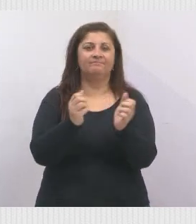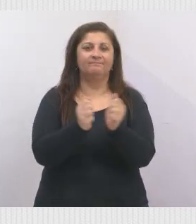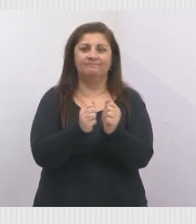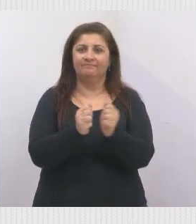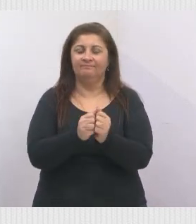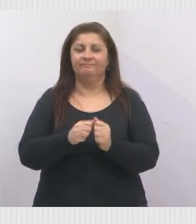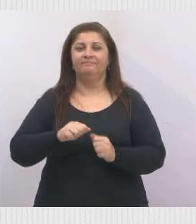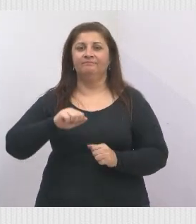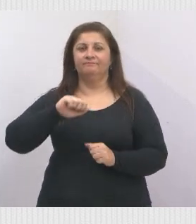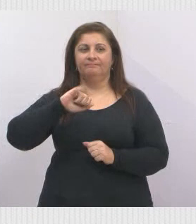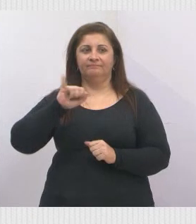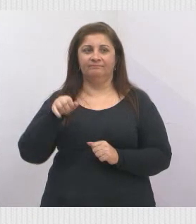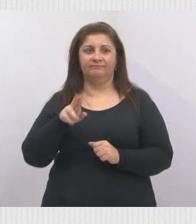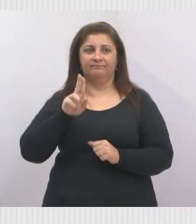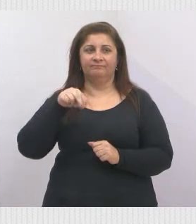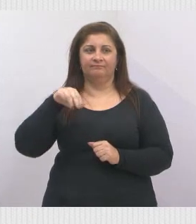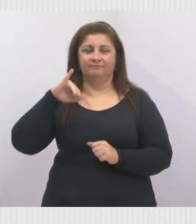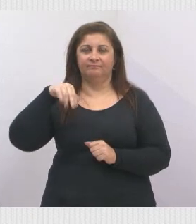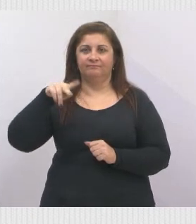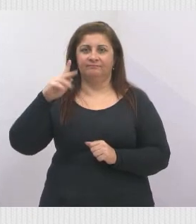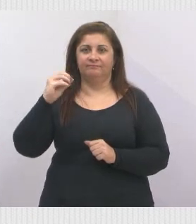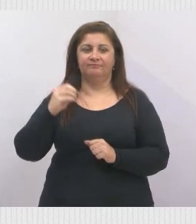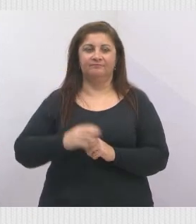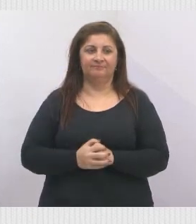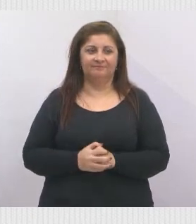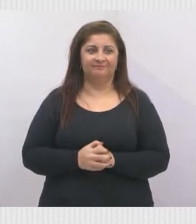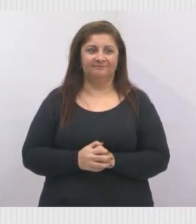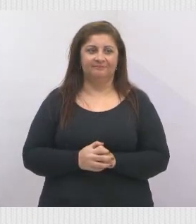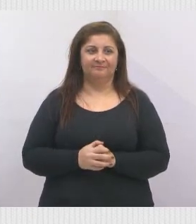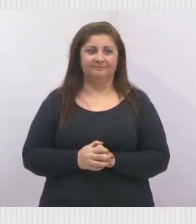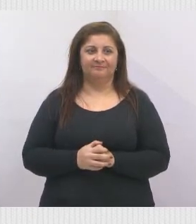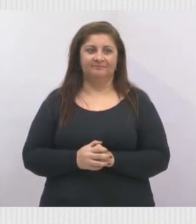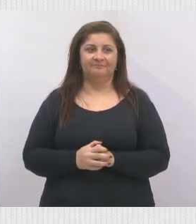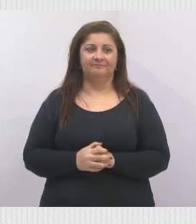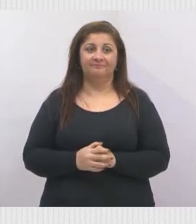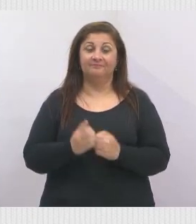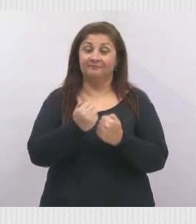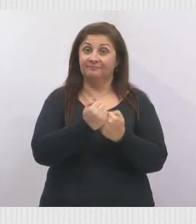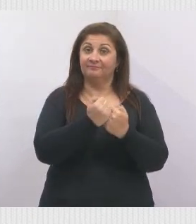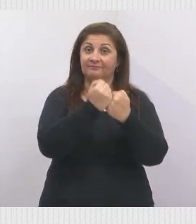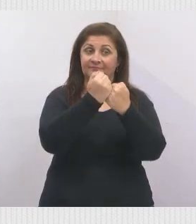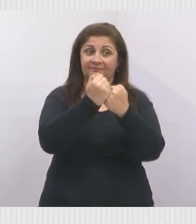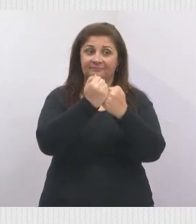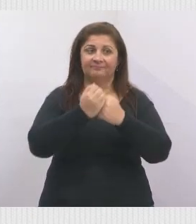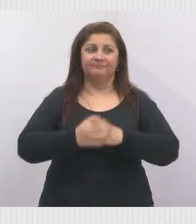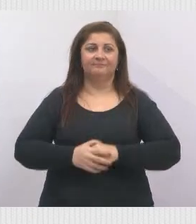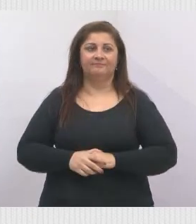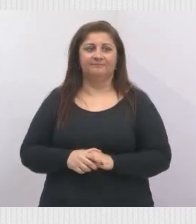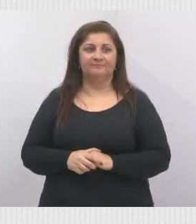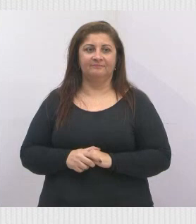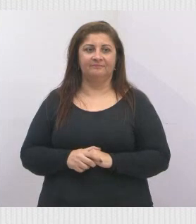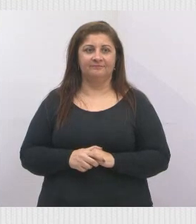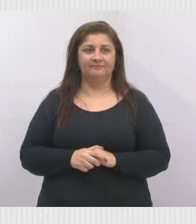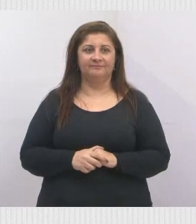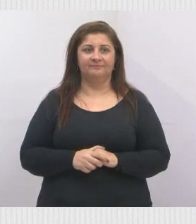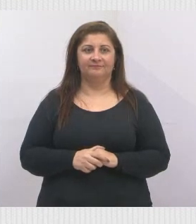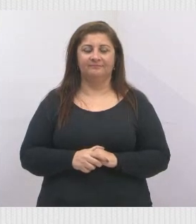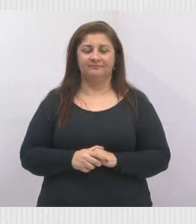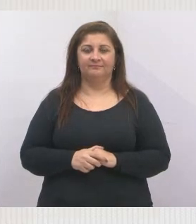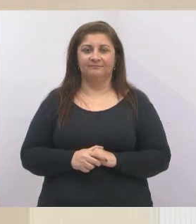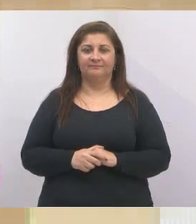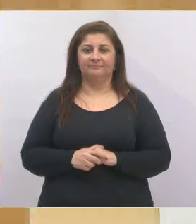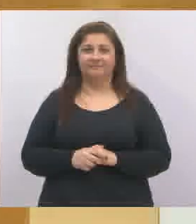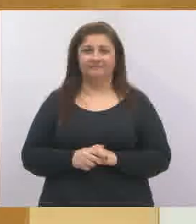Urim, fica aí nosso apoio no evento dos Amigos do